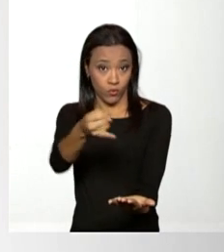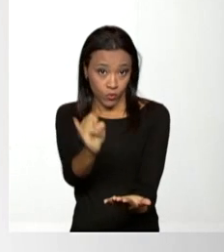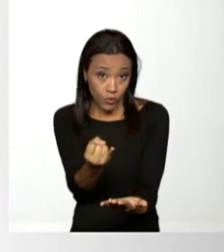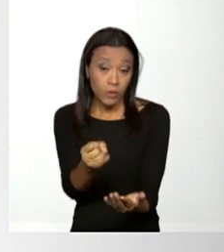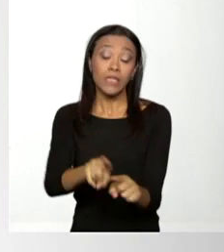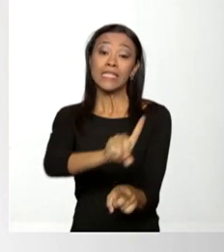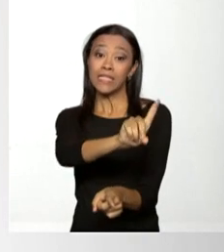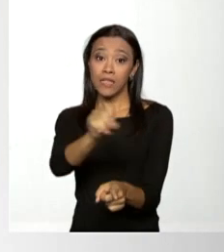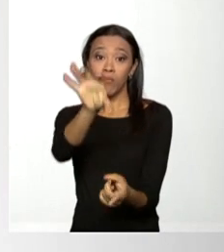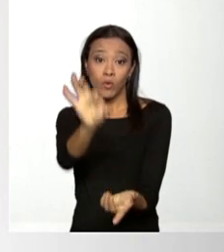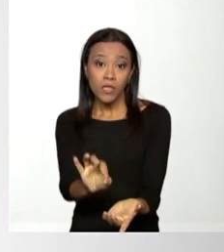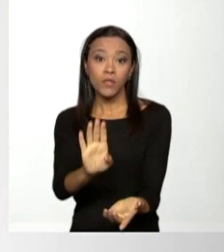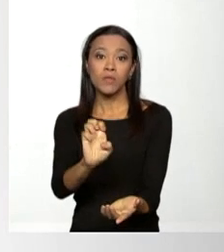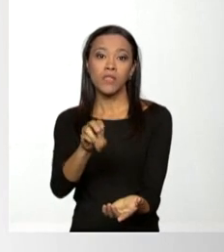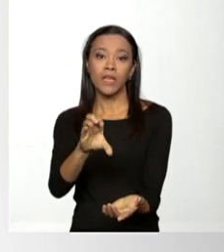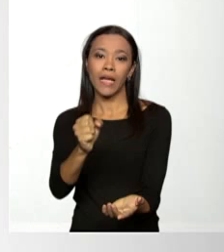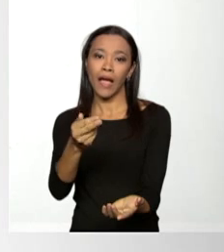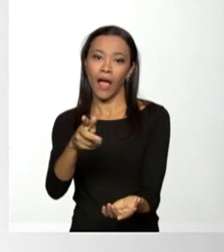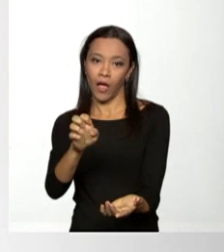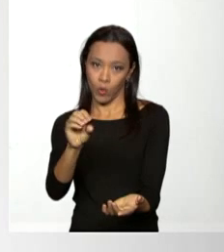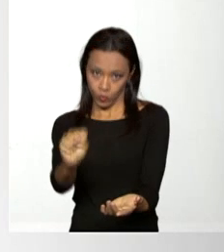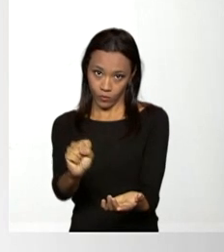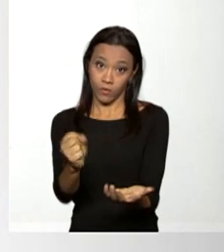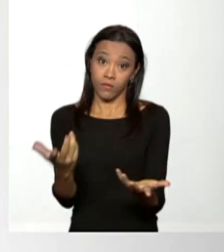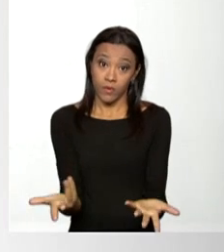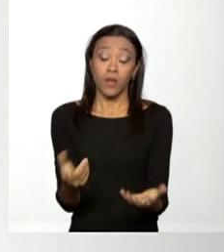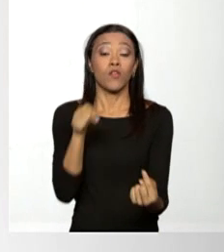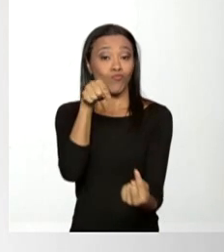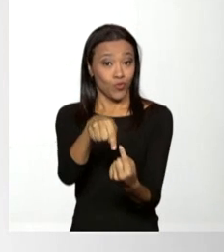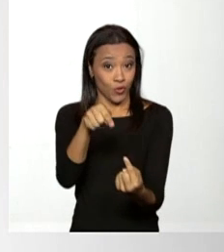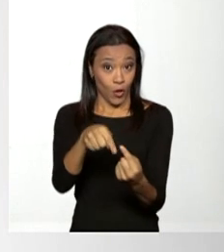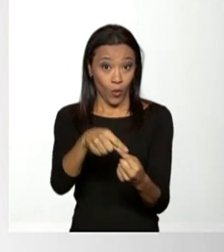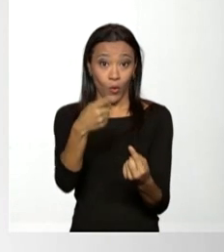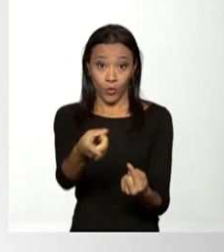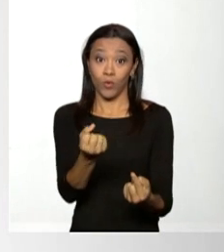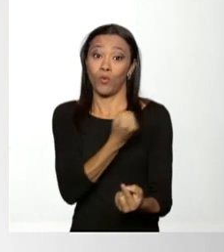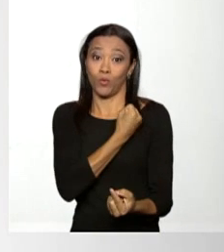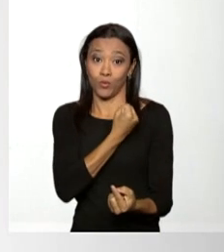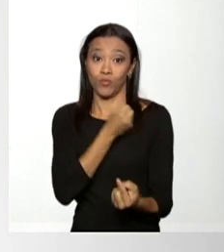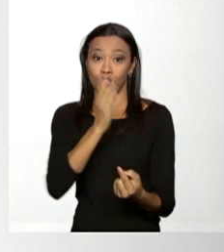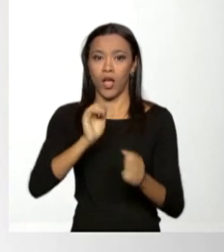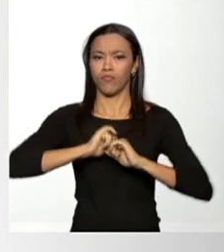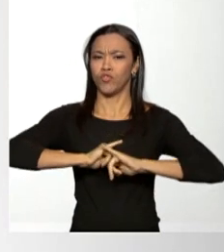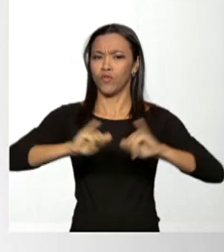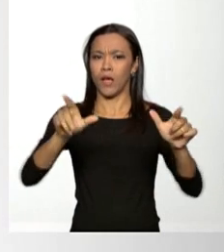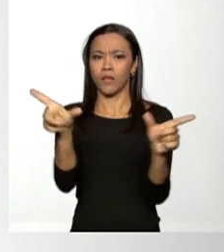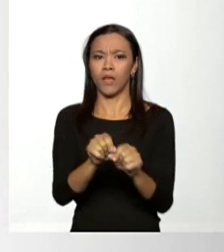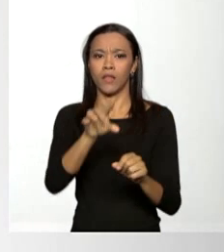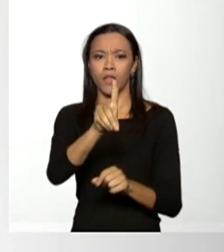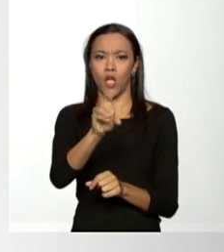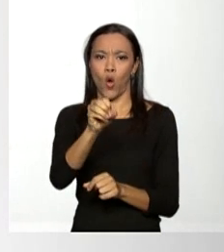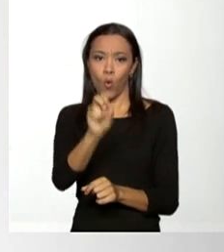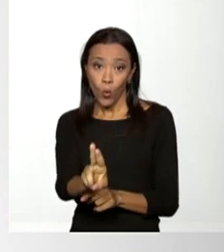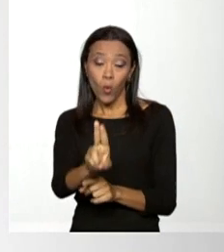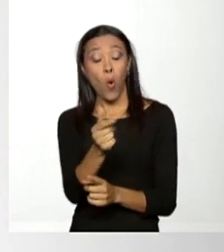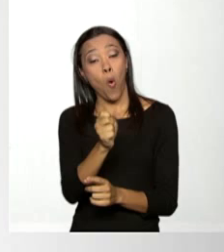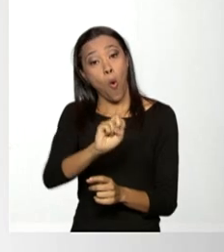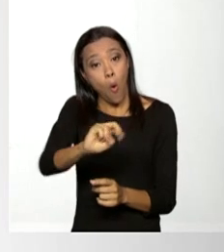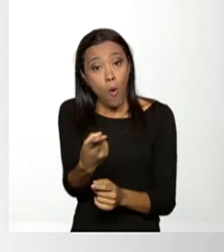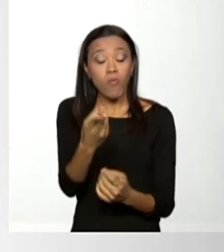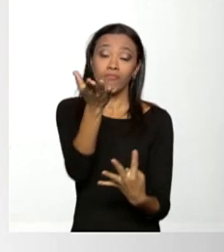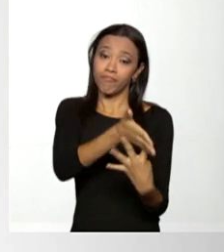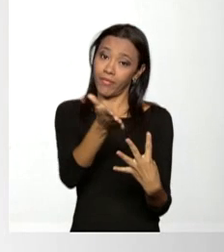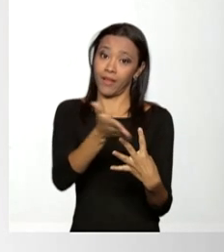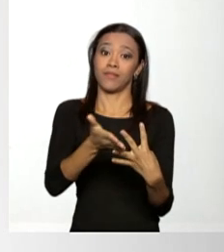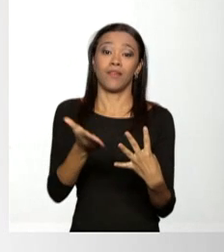e 100% dos encargos legais. De acordo com a portaria publicada no Diário Oficial da União, outra opção é